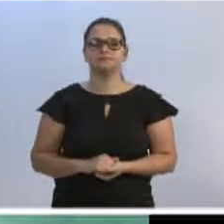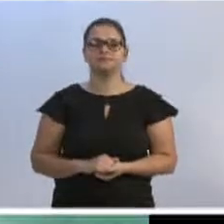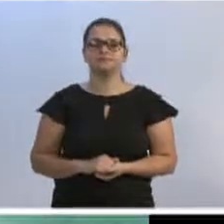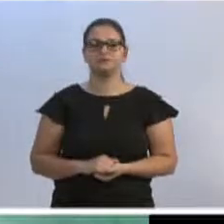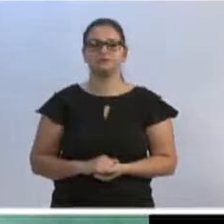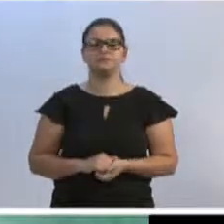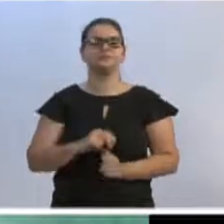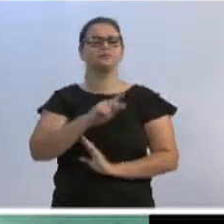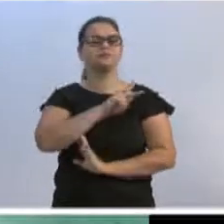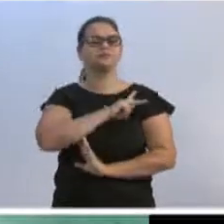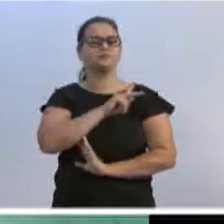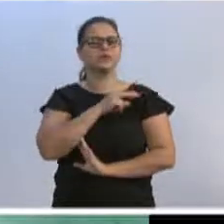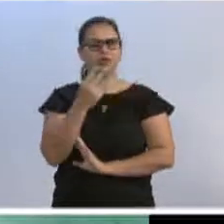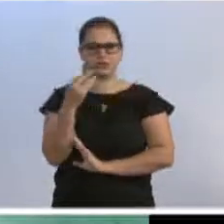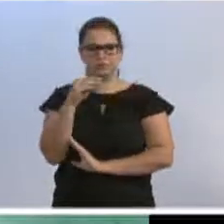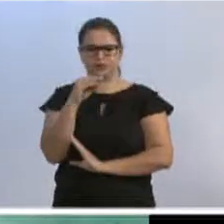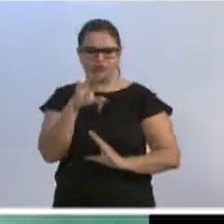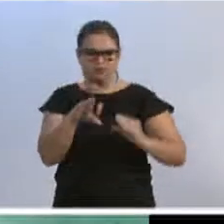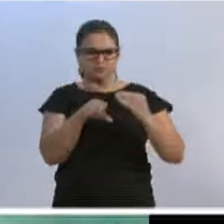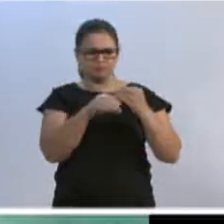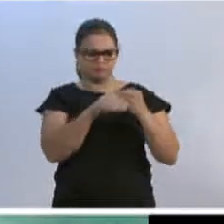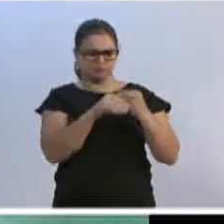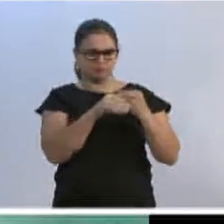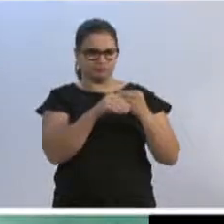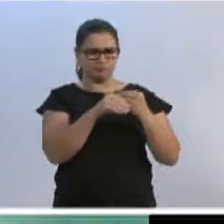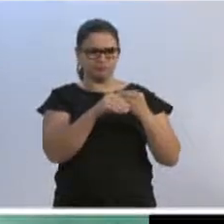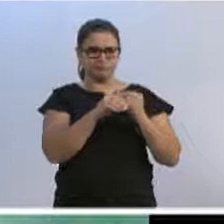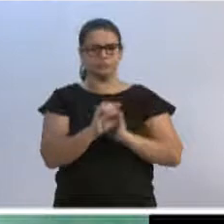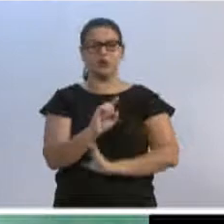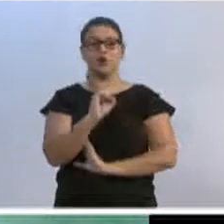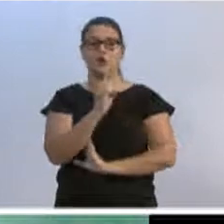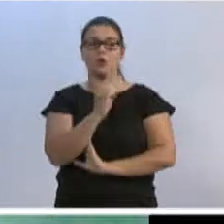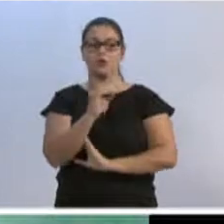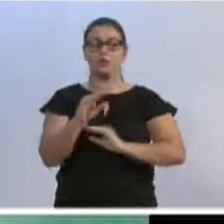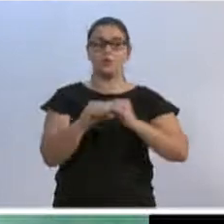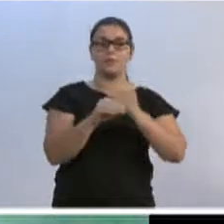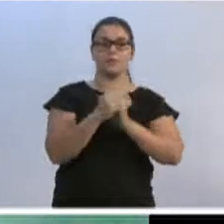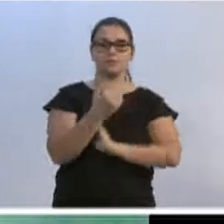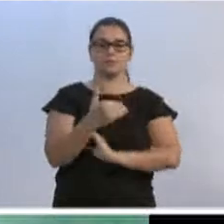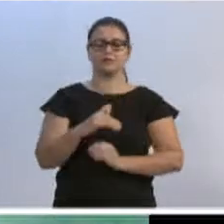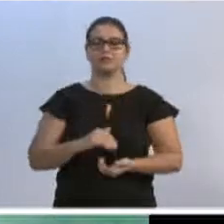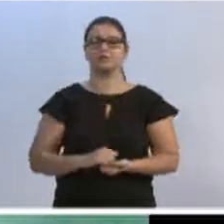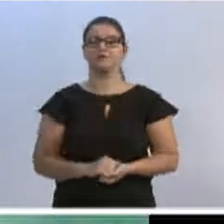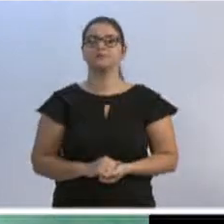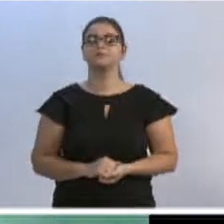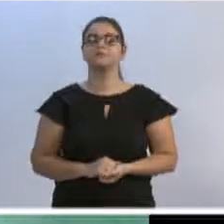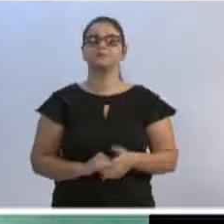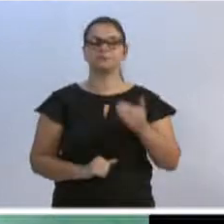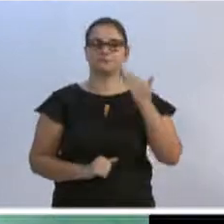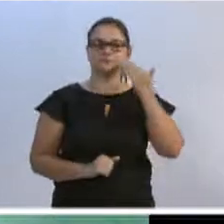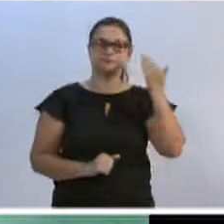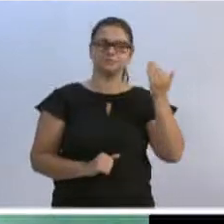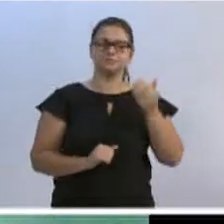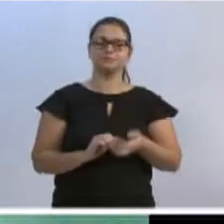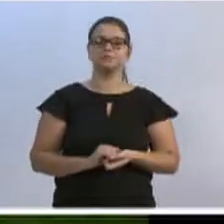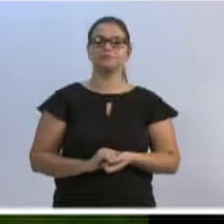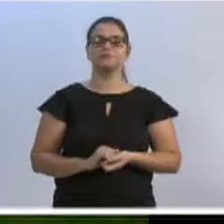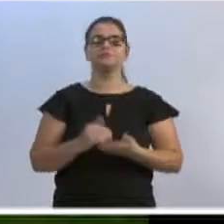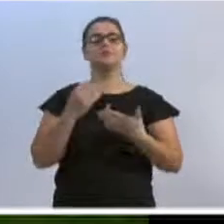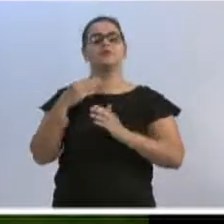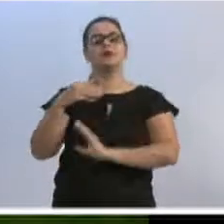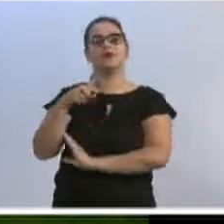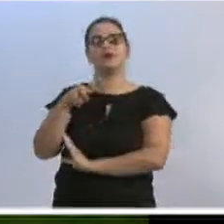O presidente, dois minutinhos para concluir, por gentileza. Mais um minuto e trinta. Obrigado pela gentileza. Agradecer a Mari